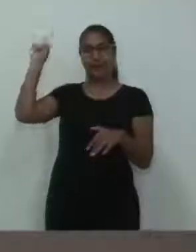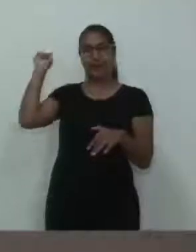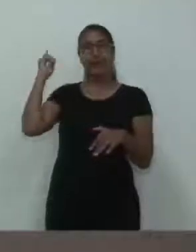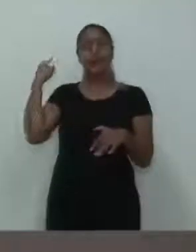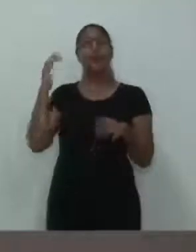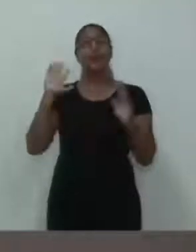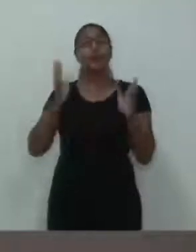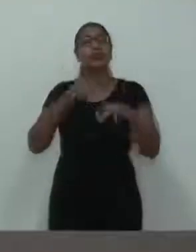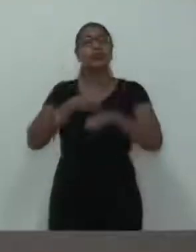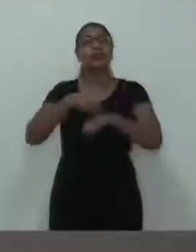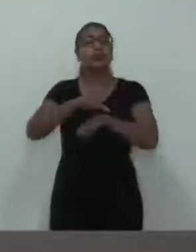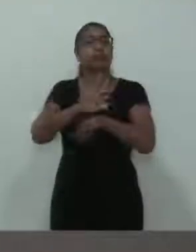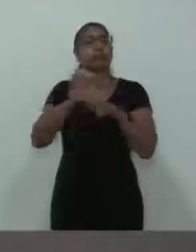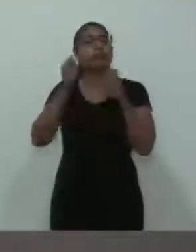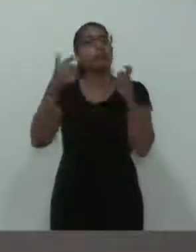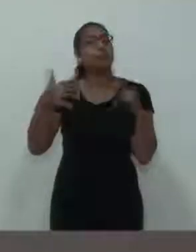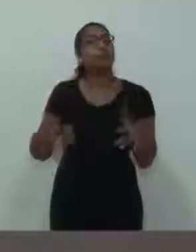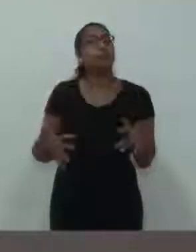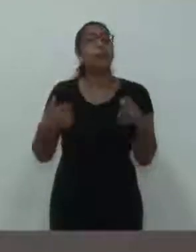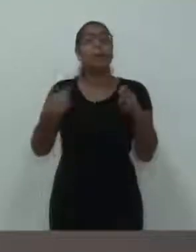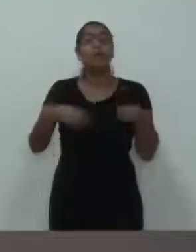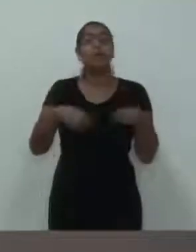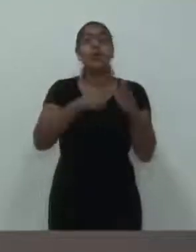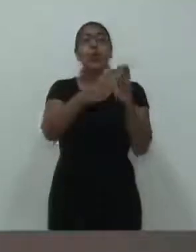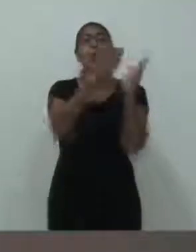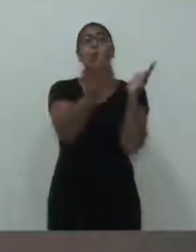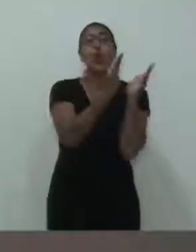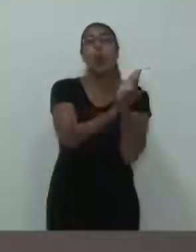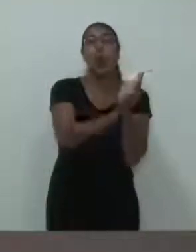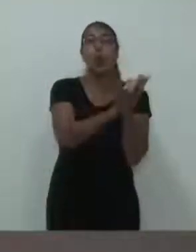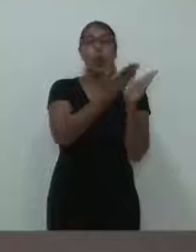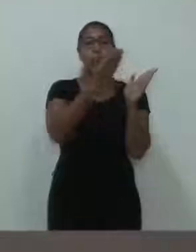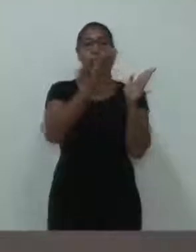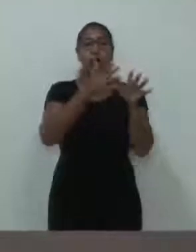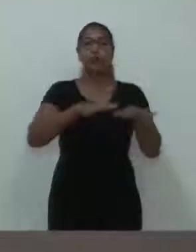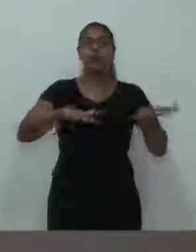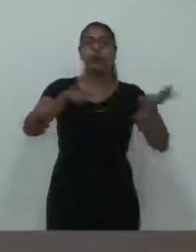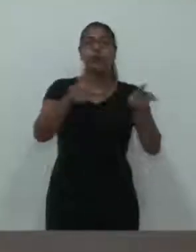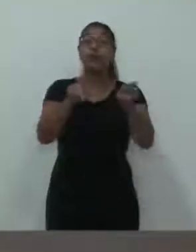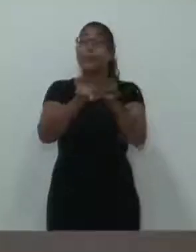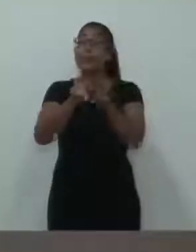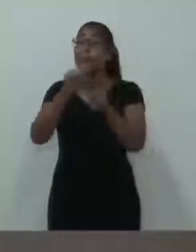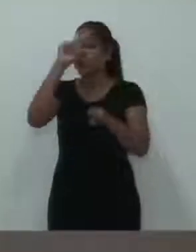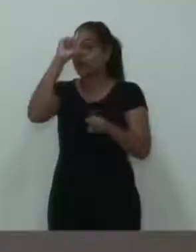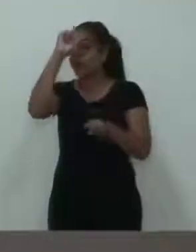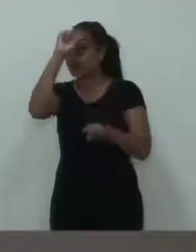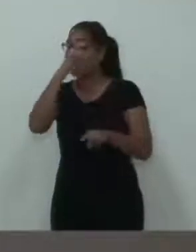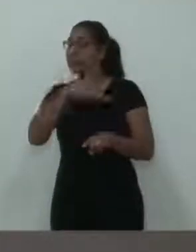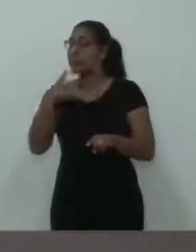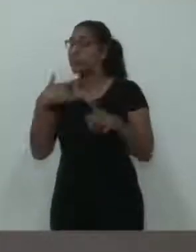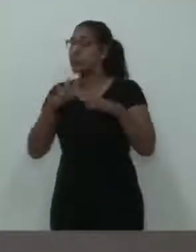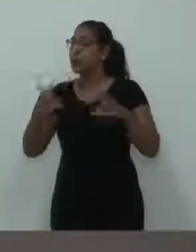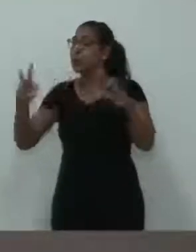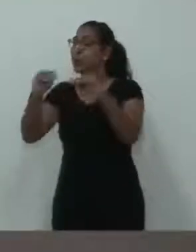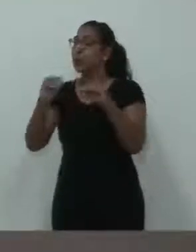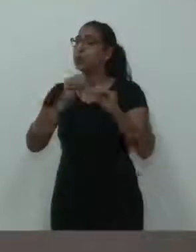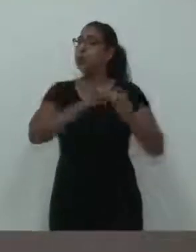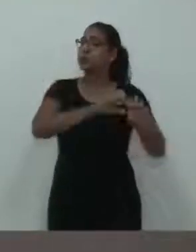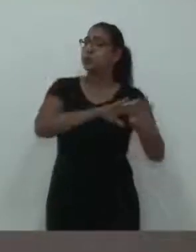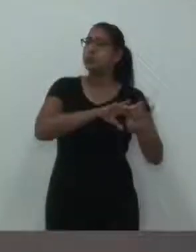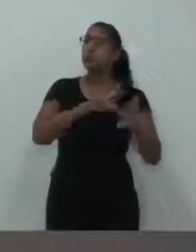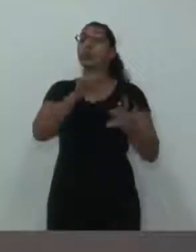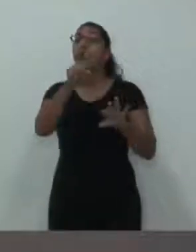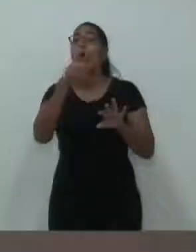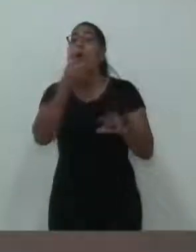estender principalmente na rede pública, na rede de saúde, na área de educação, amigo Tuca que